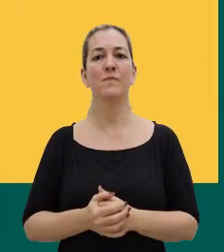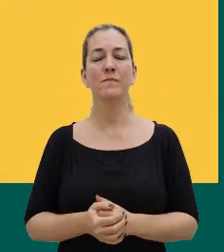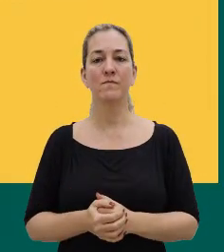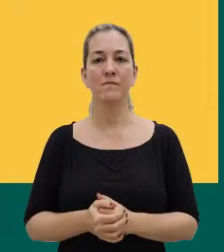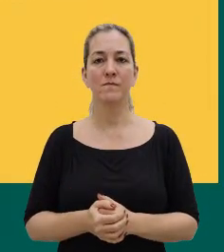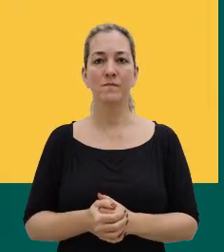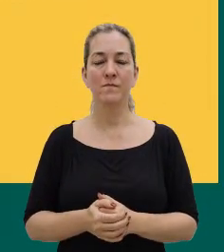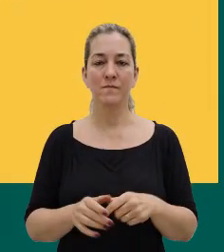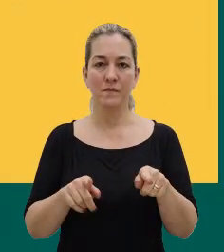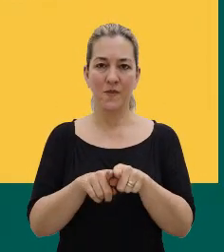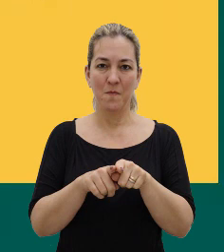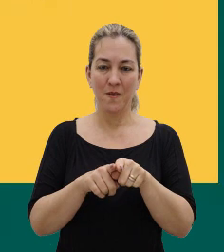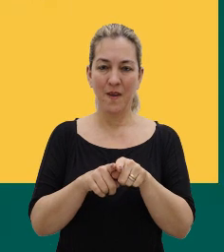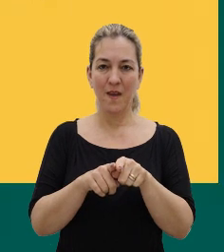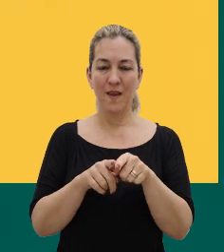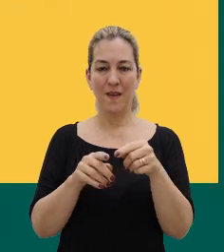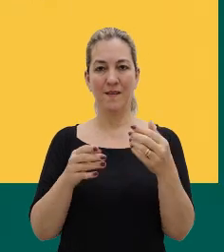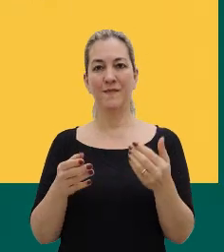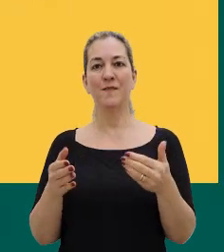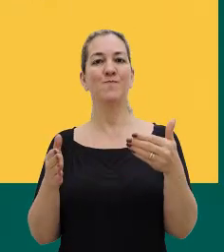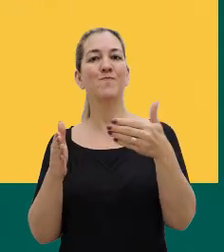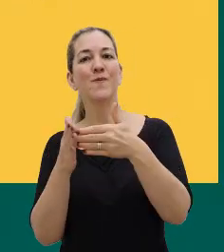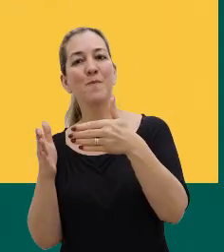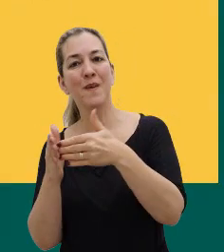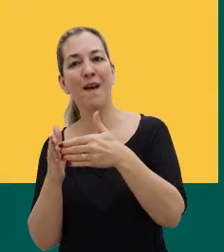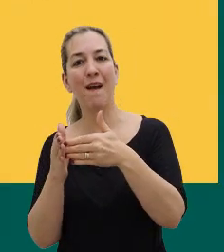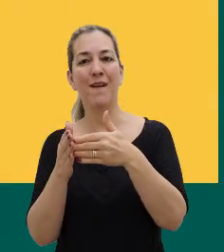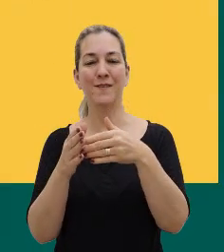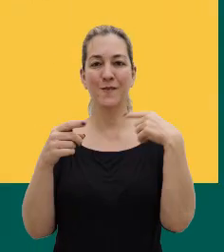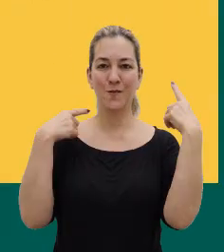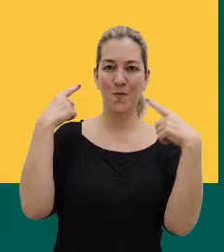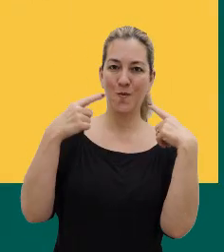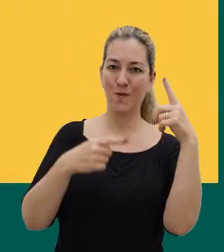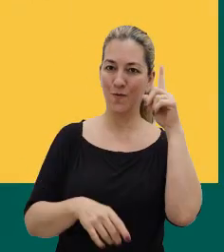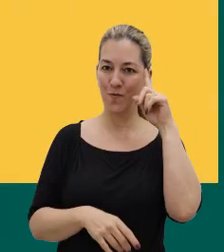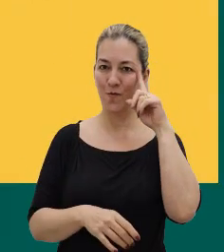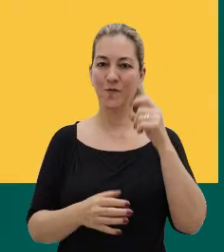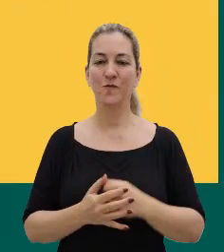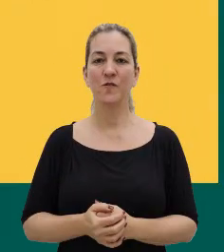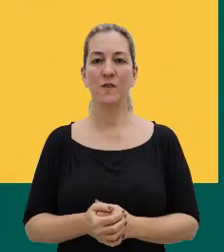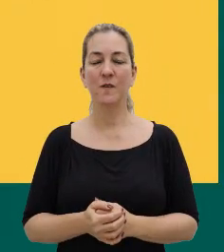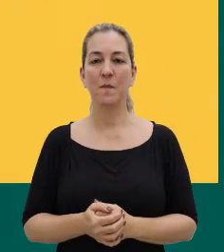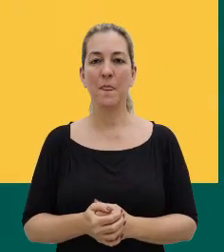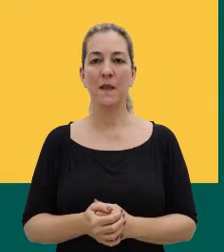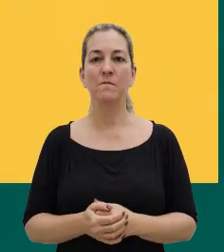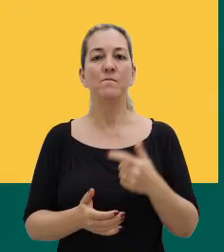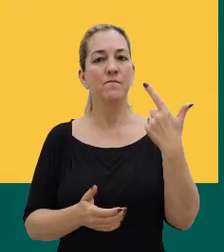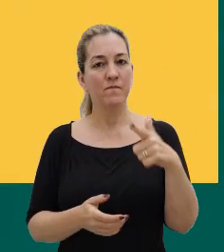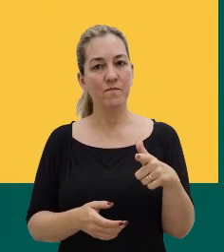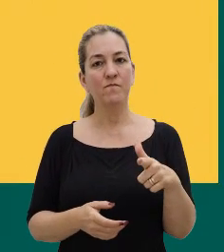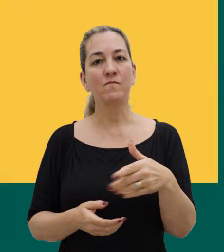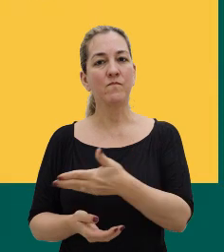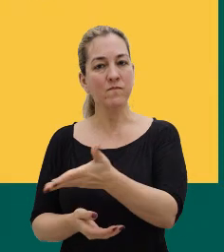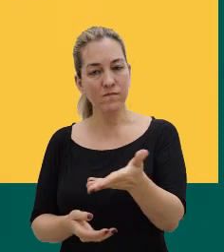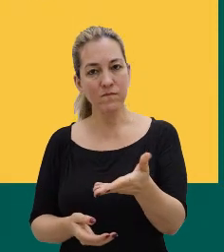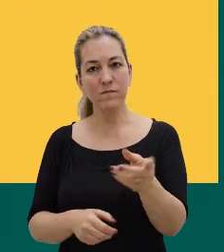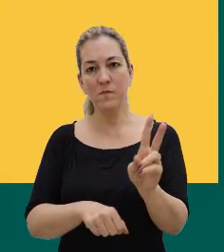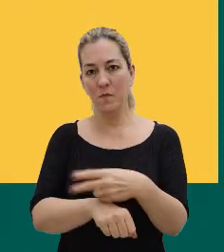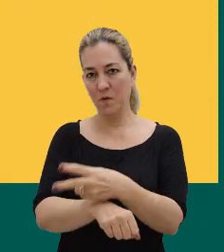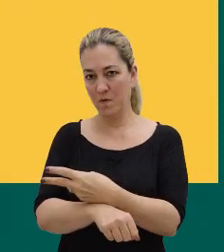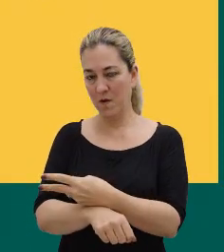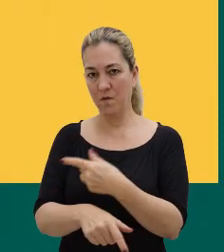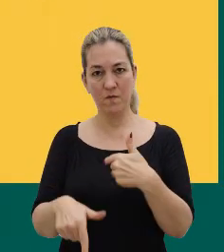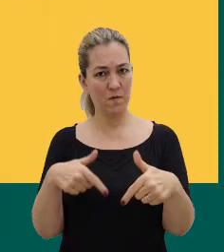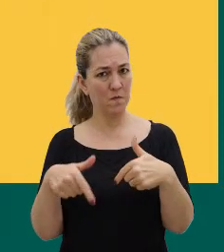Tentar nomear essas loucuras de cada dia, né? Exatamente. É, e de novo, né, gente, procurar um serviço de